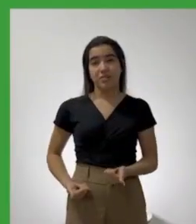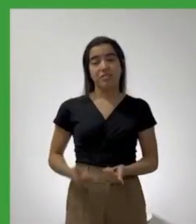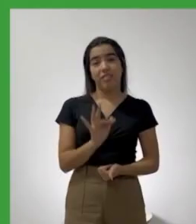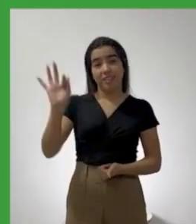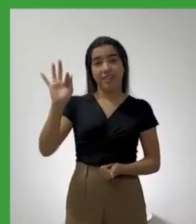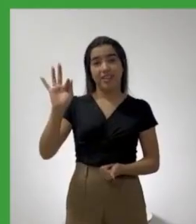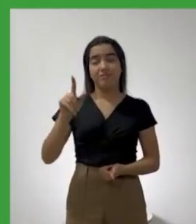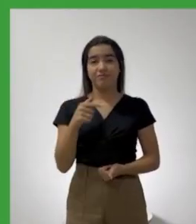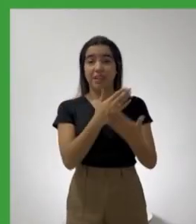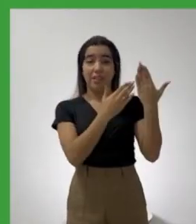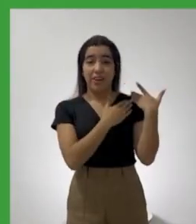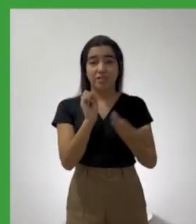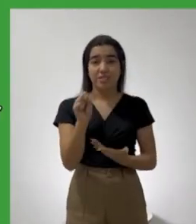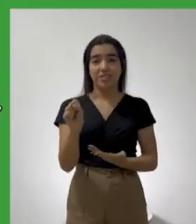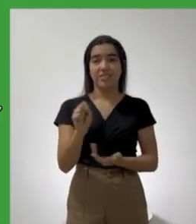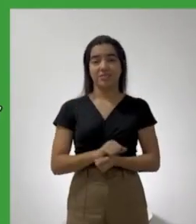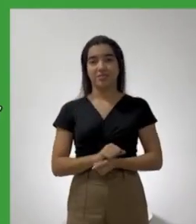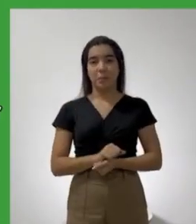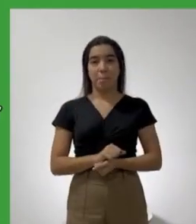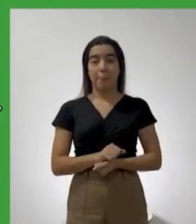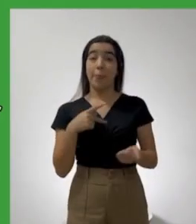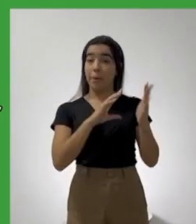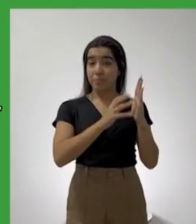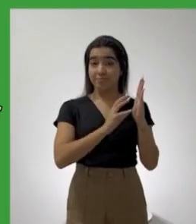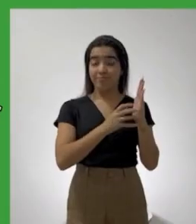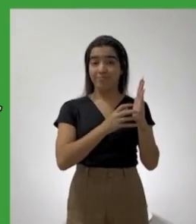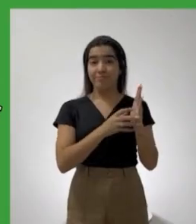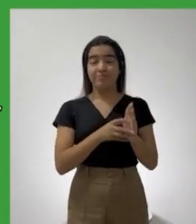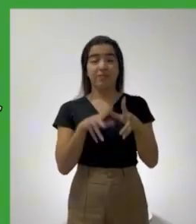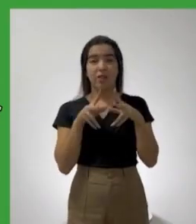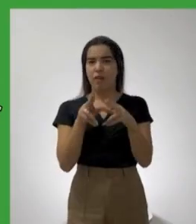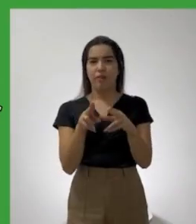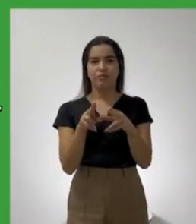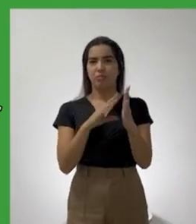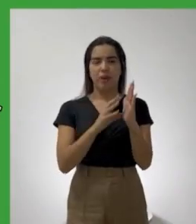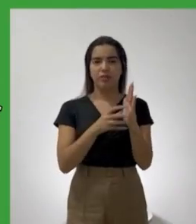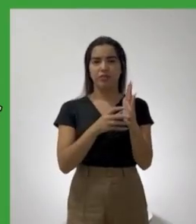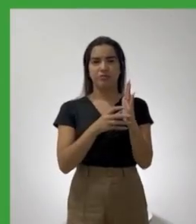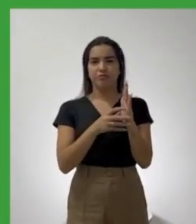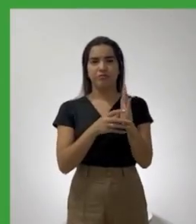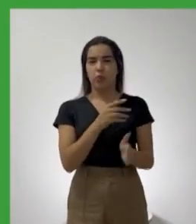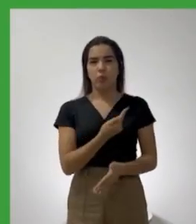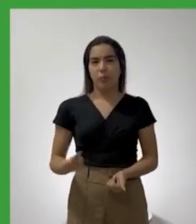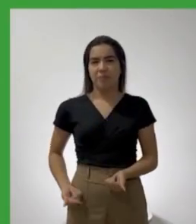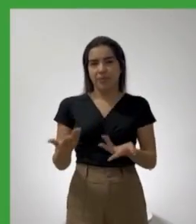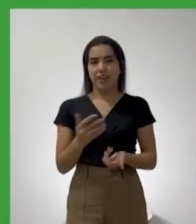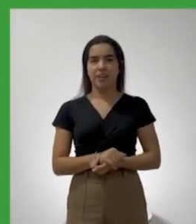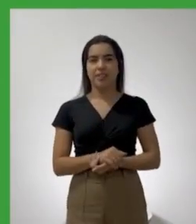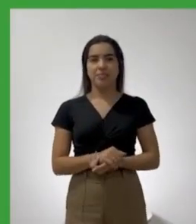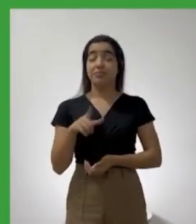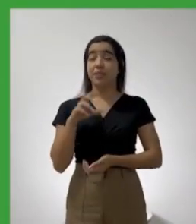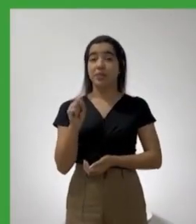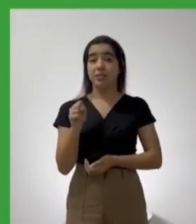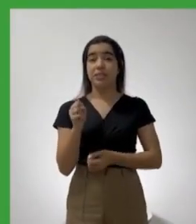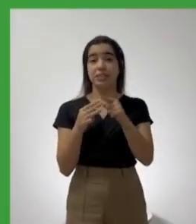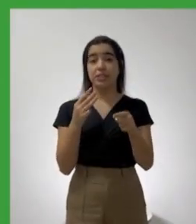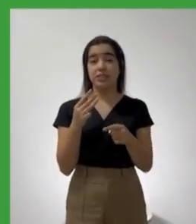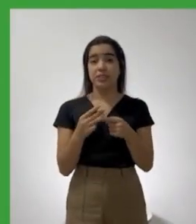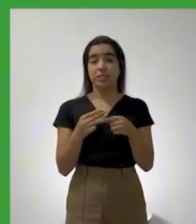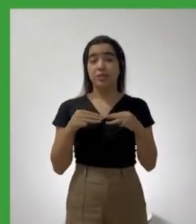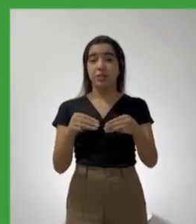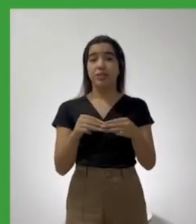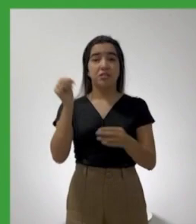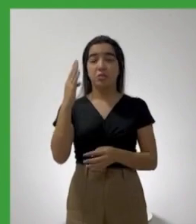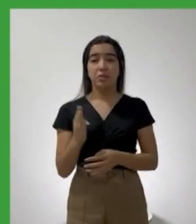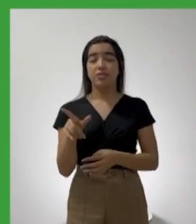federal, é um cargo sim. O meu partido, como o partido do governador, nós temos sim três ministérios. O União Brasil